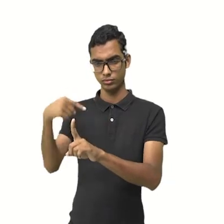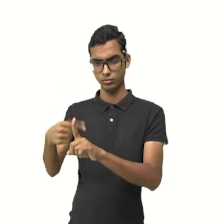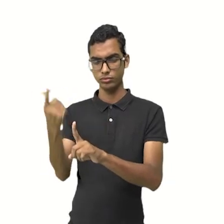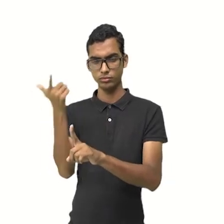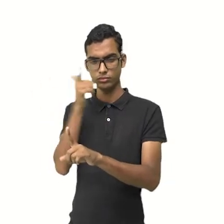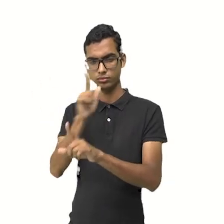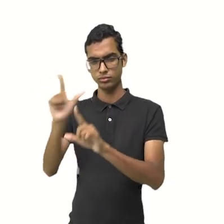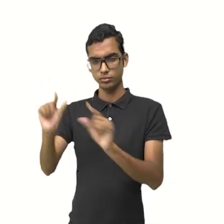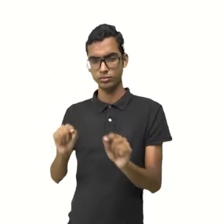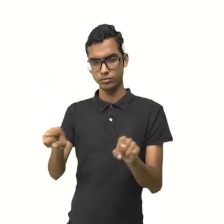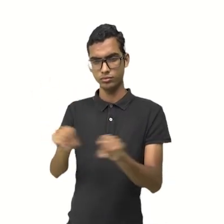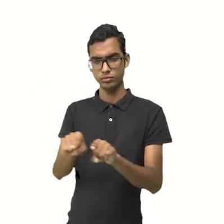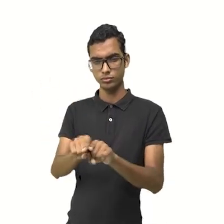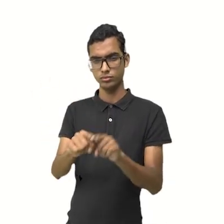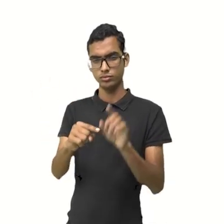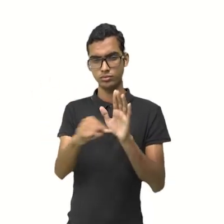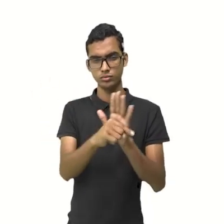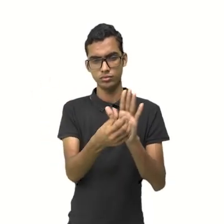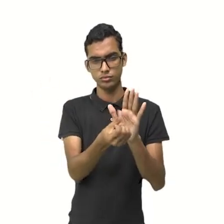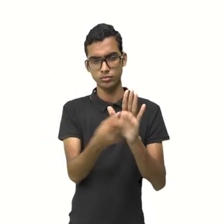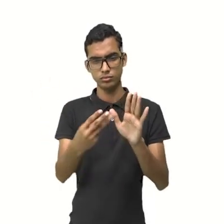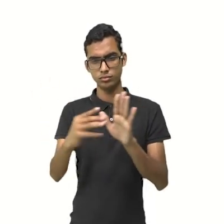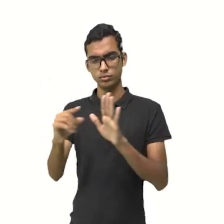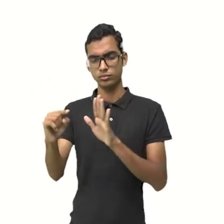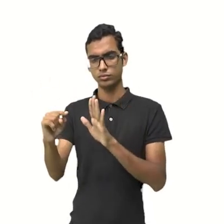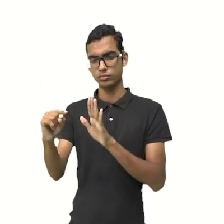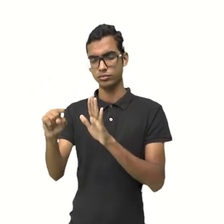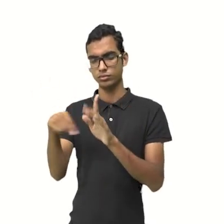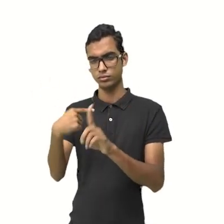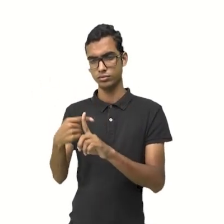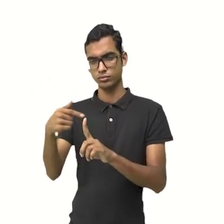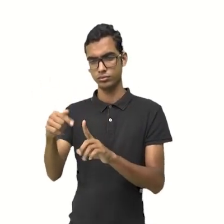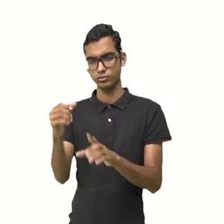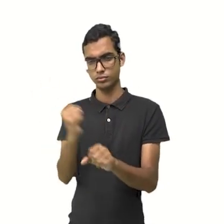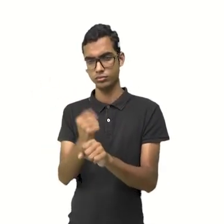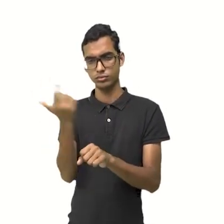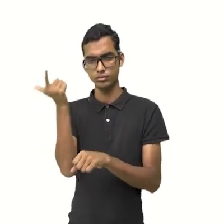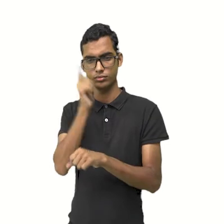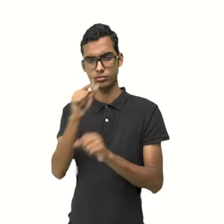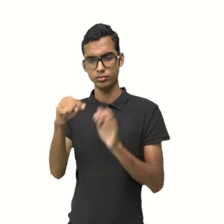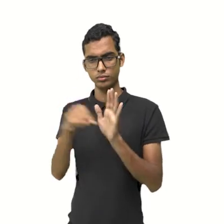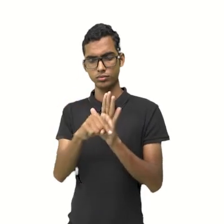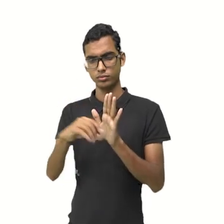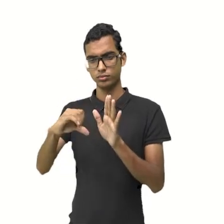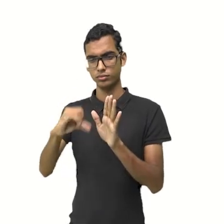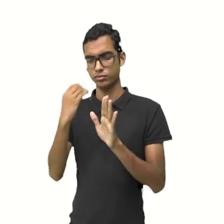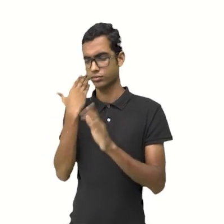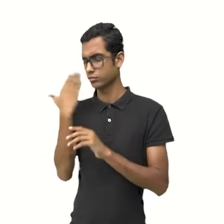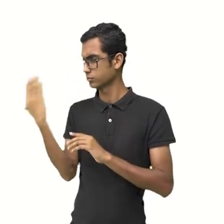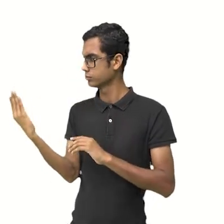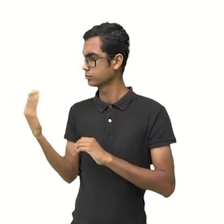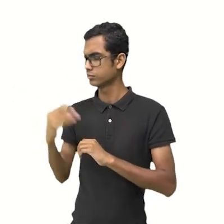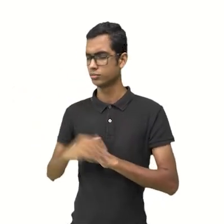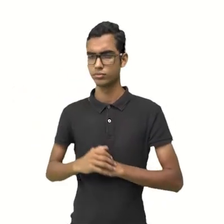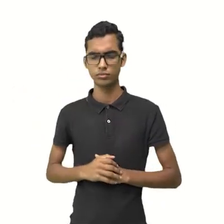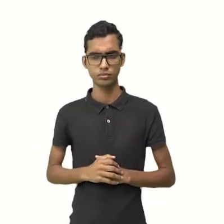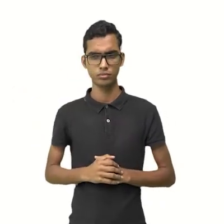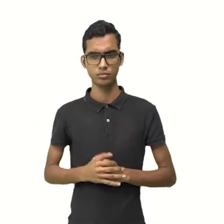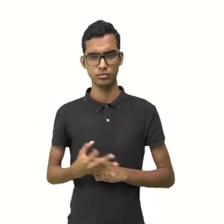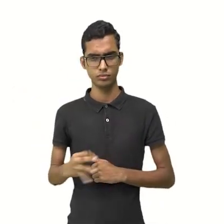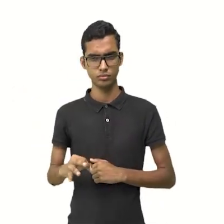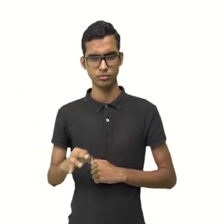menos. 63 dividido por 7 vai me dar 9. Ou seja, menos 9.